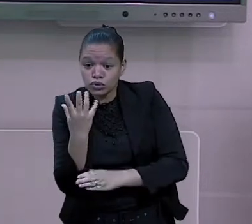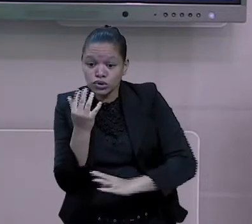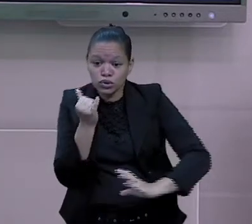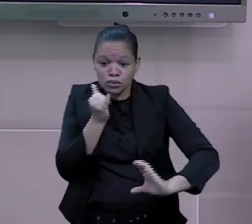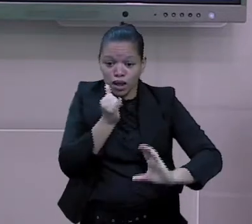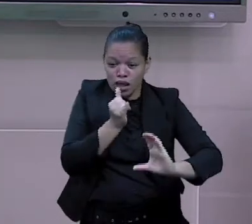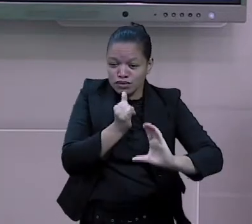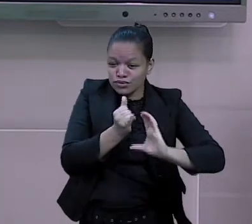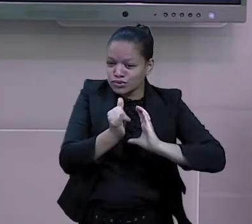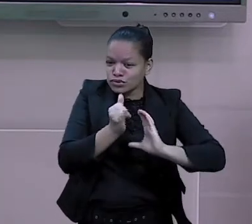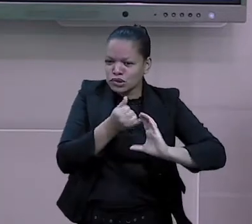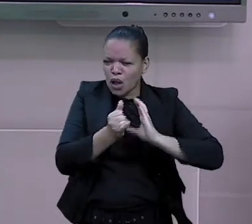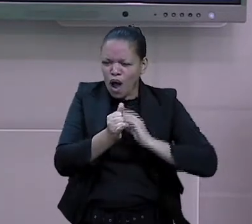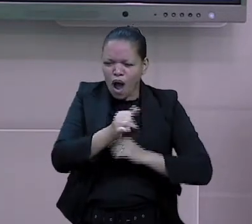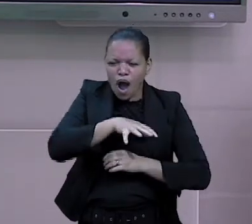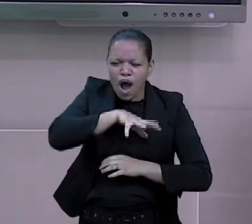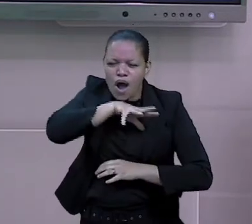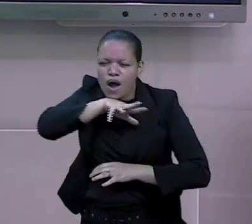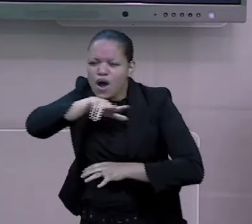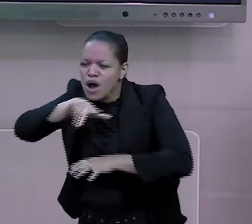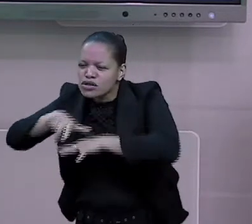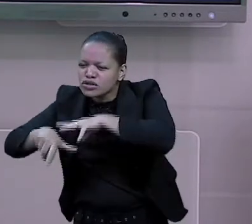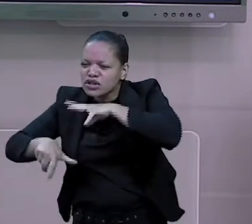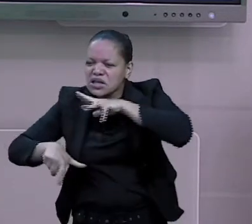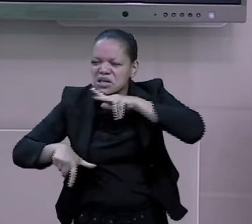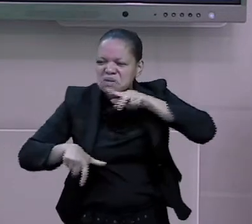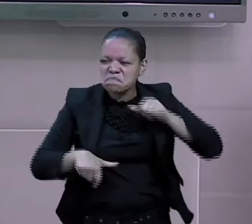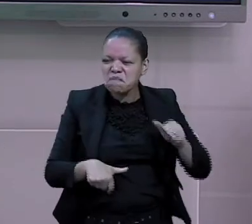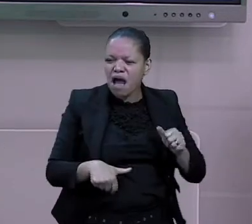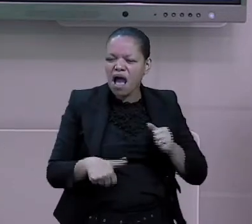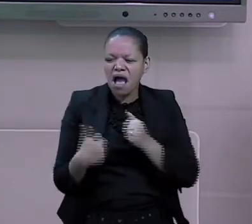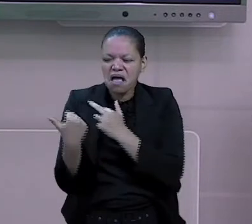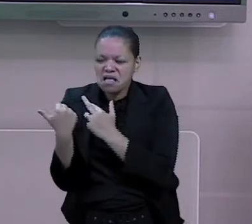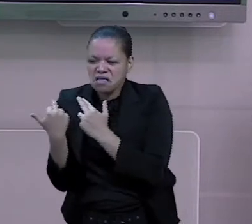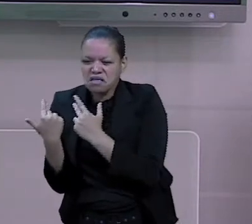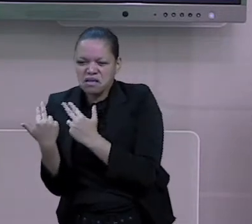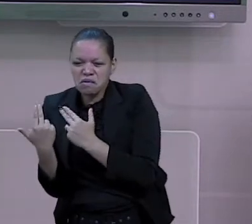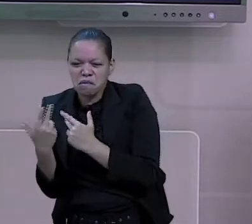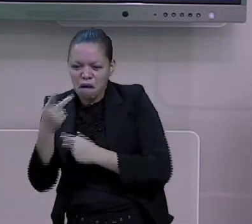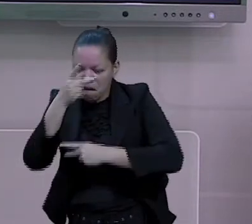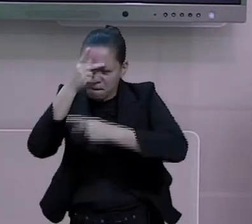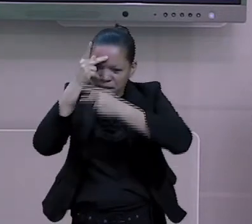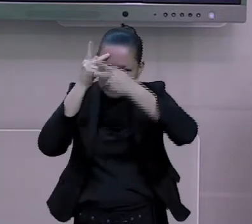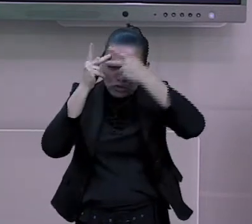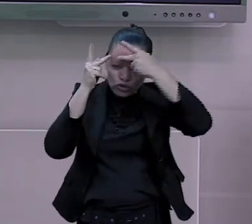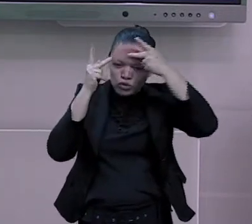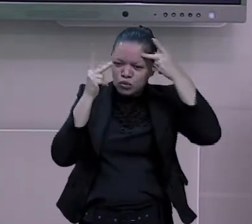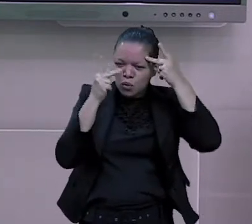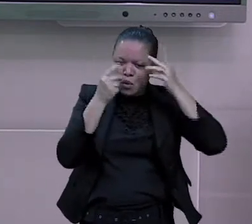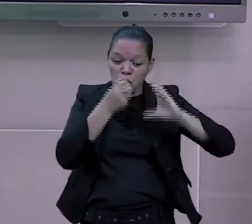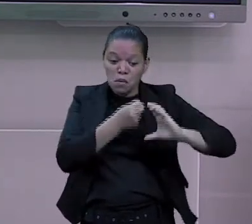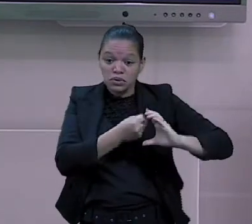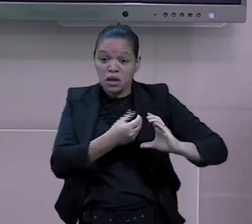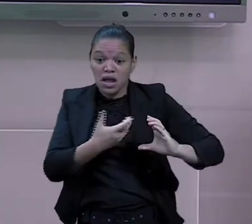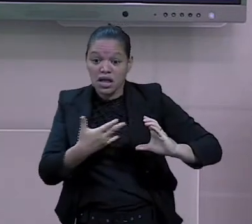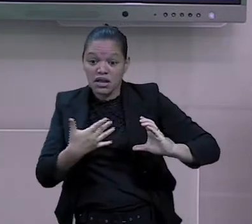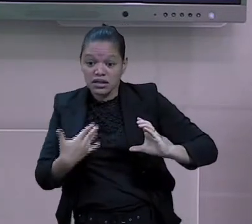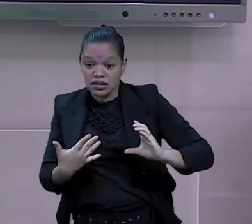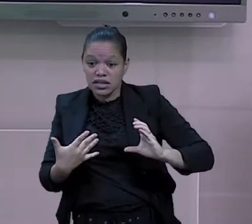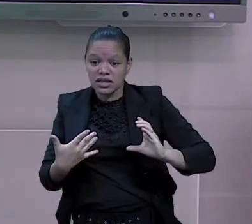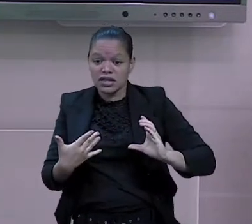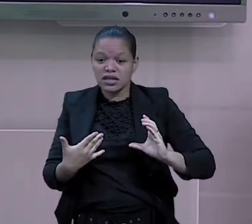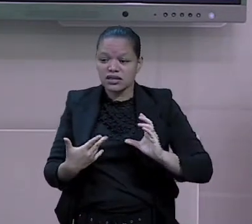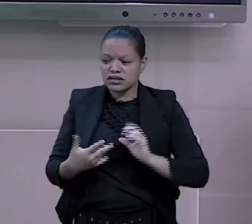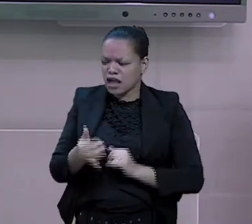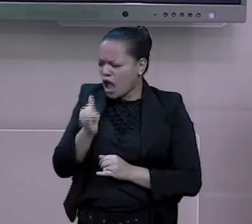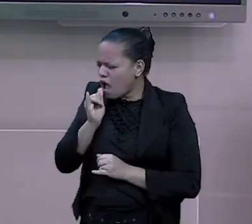tinham animais ali com semelhanças de humano, com características, com ações. Então Exopo,